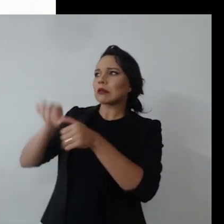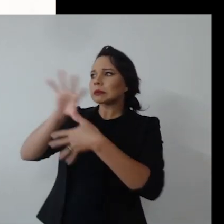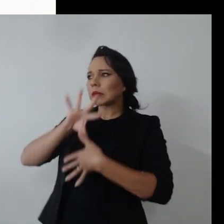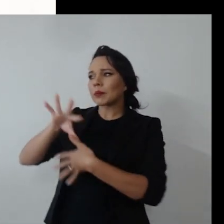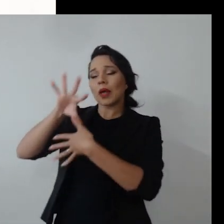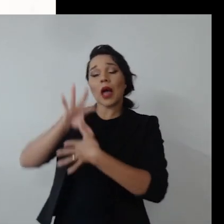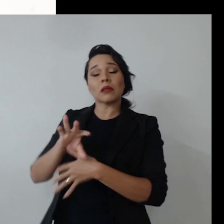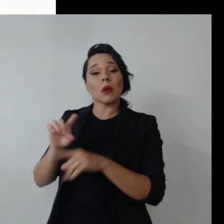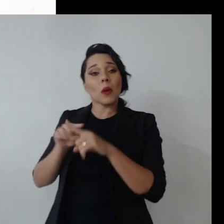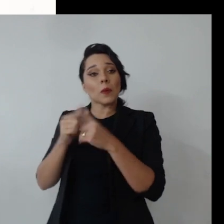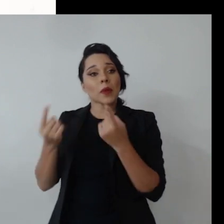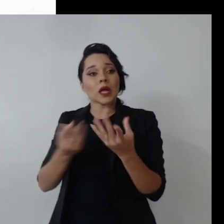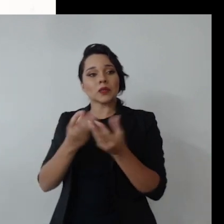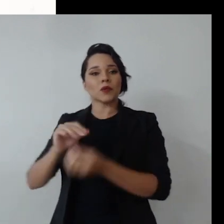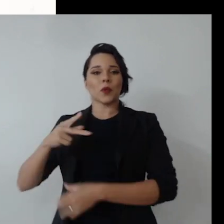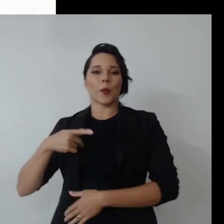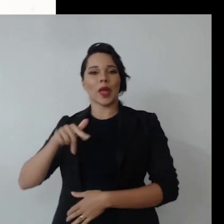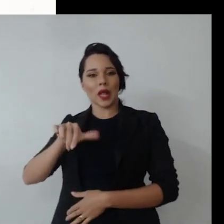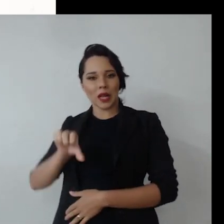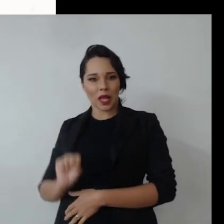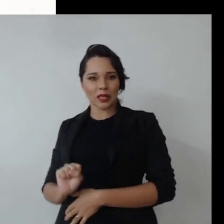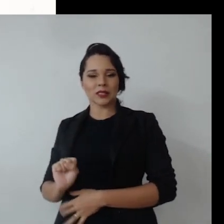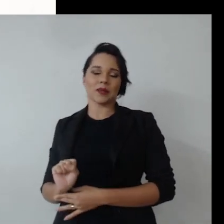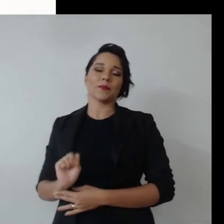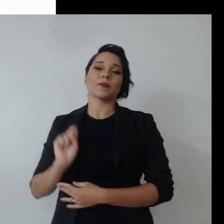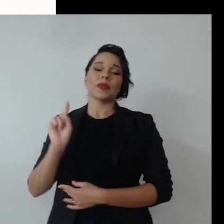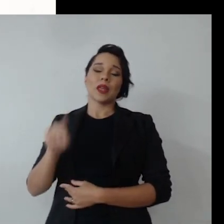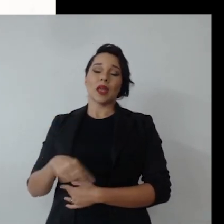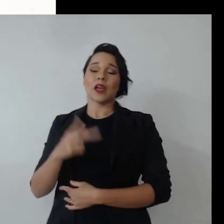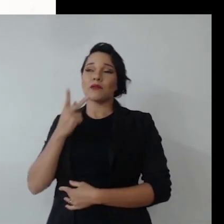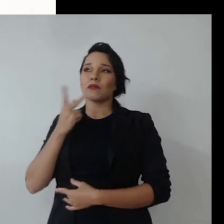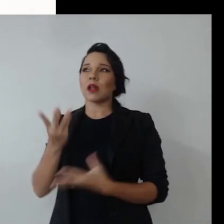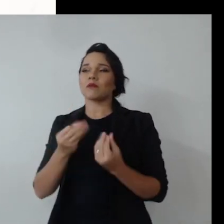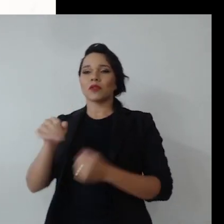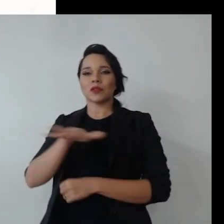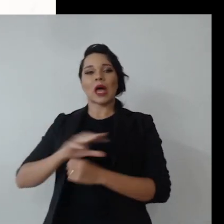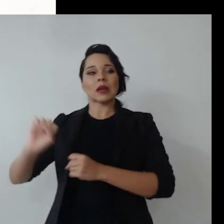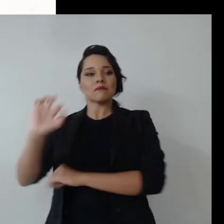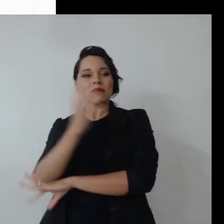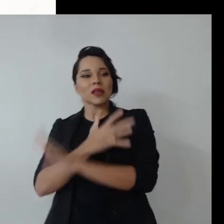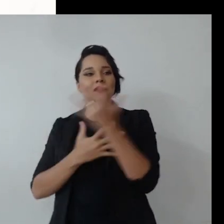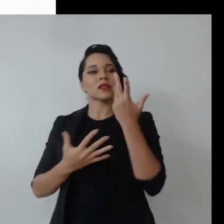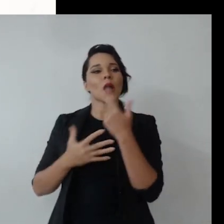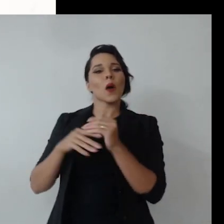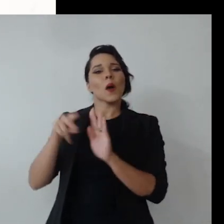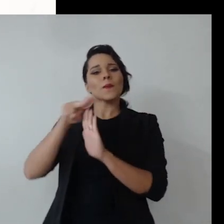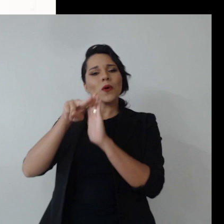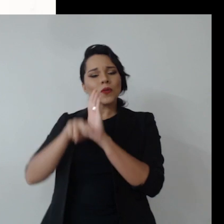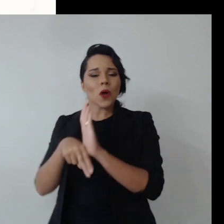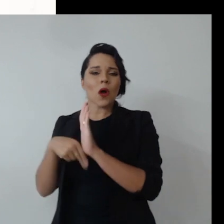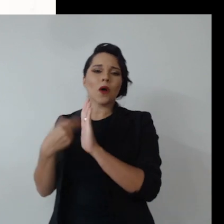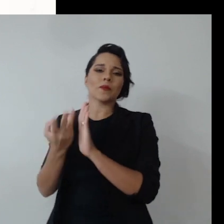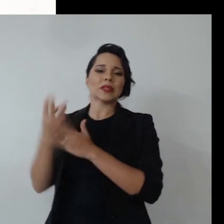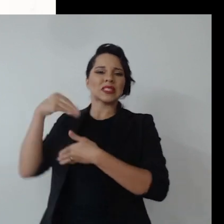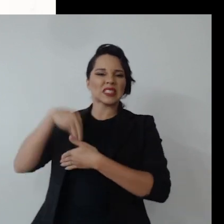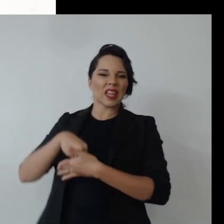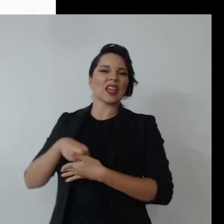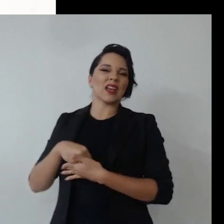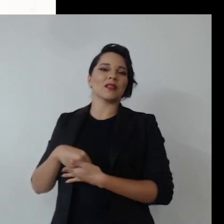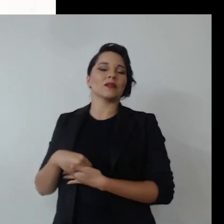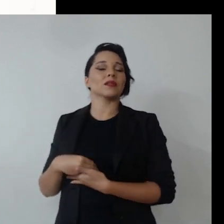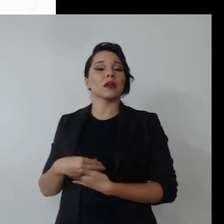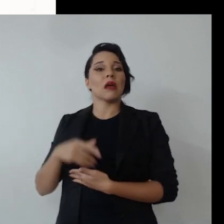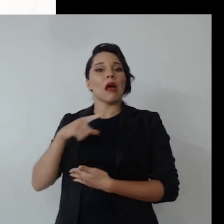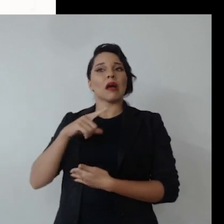ainda, mas eu acho que a grande parte dos PLSs trata muito da questão ambiental por força dos normativos nossos internos